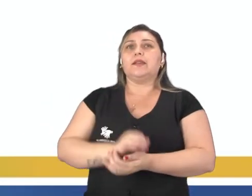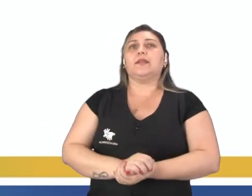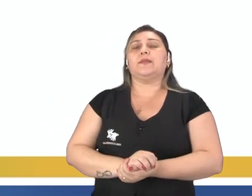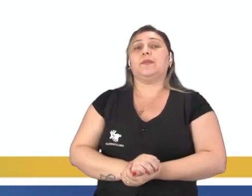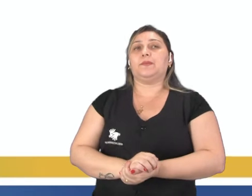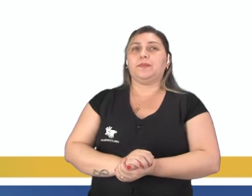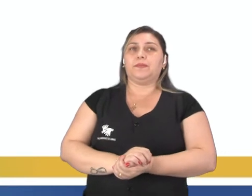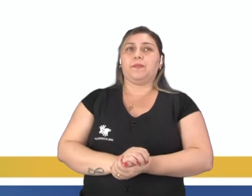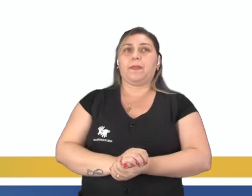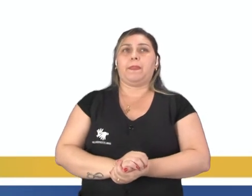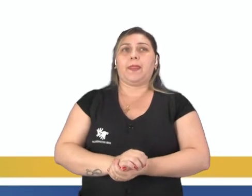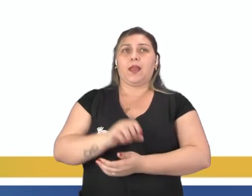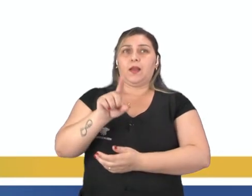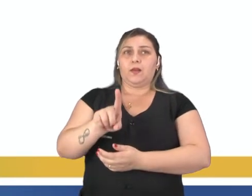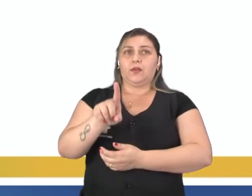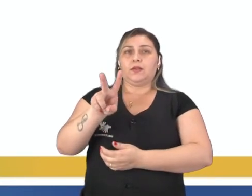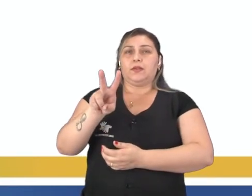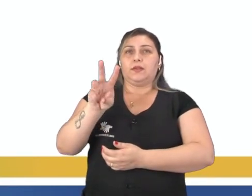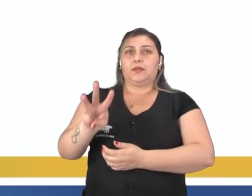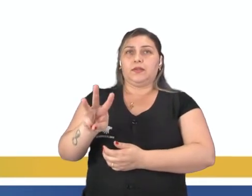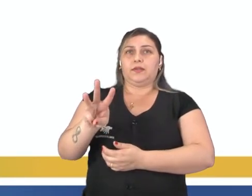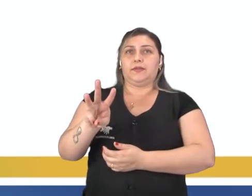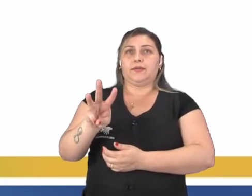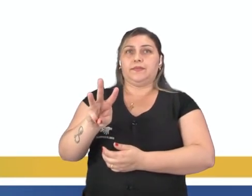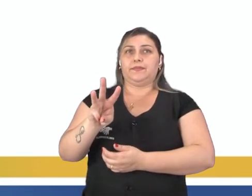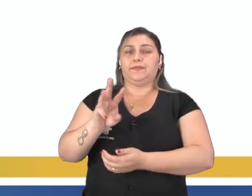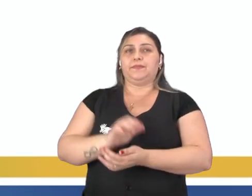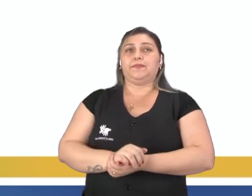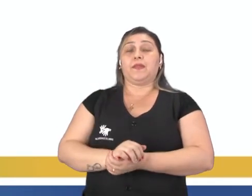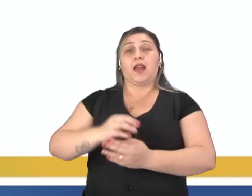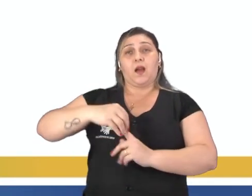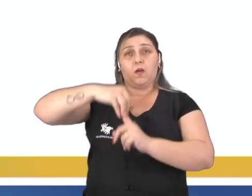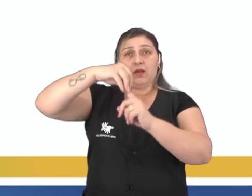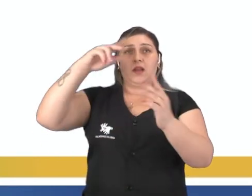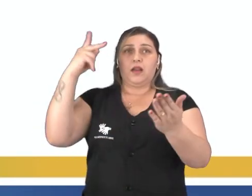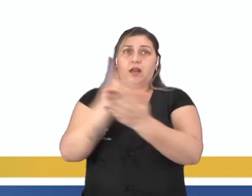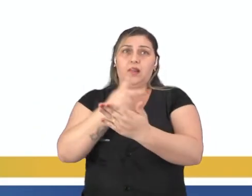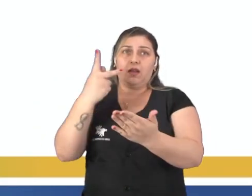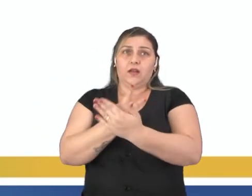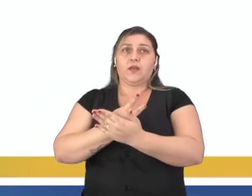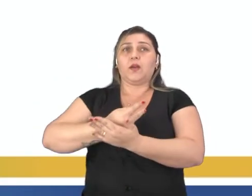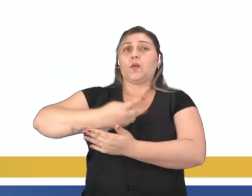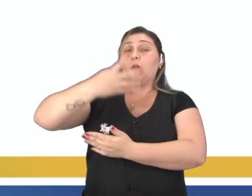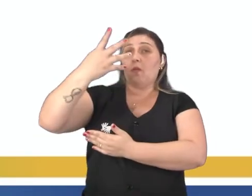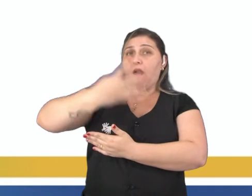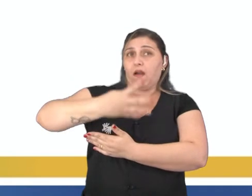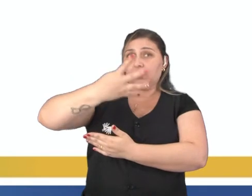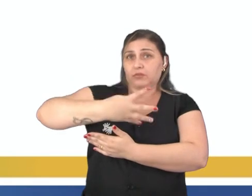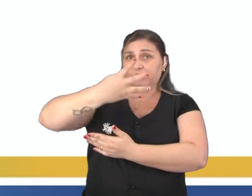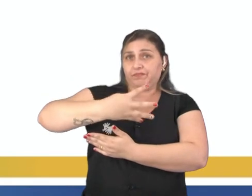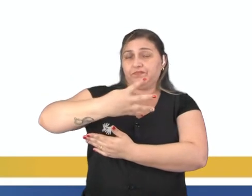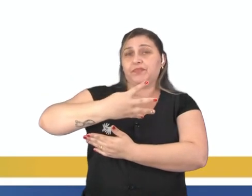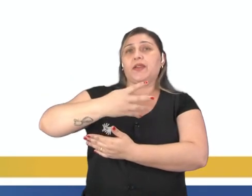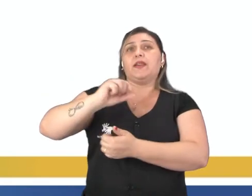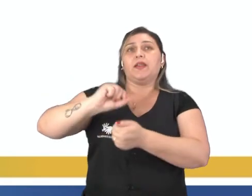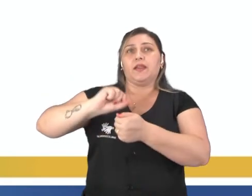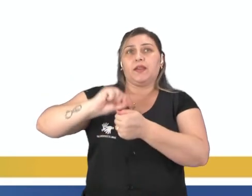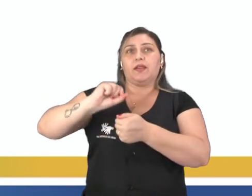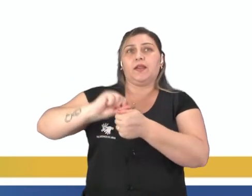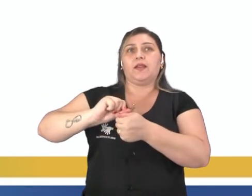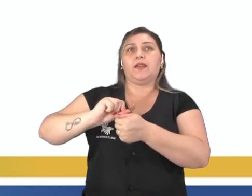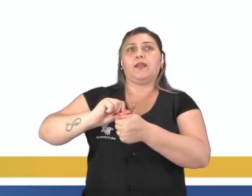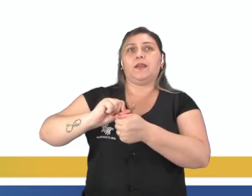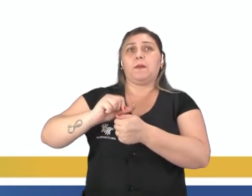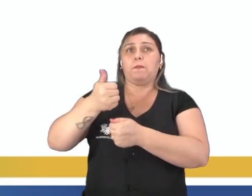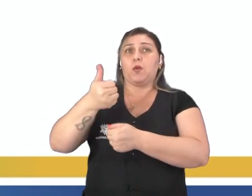as afirmativas 1, 2 e 3. A única que está errada é a afirmativa 4, que diz que foi criada em 1938,